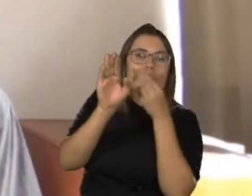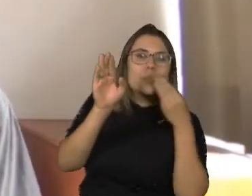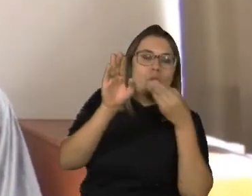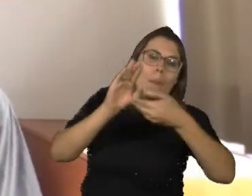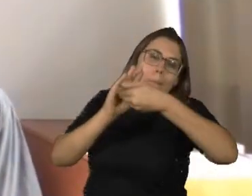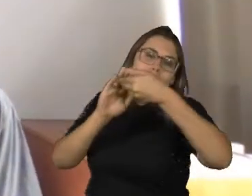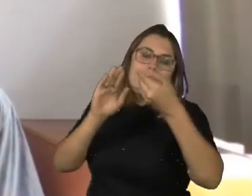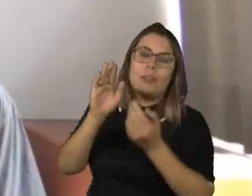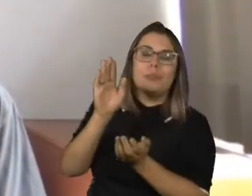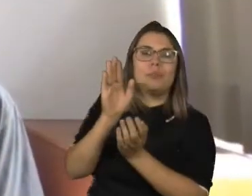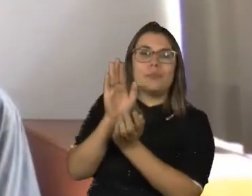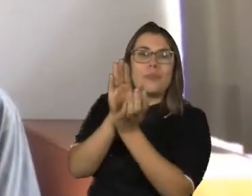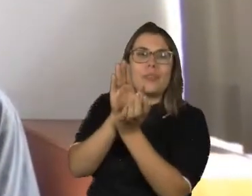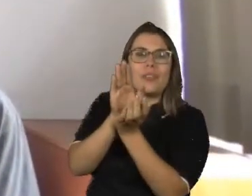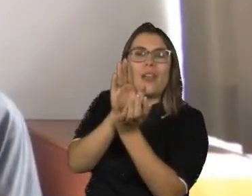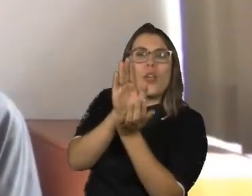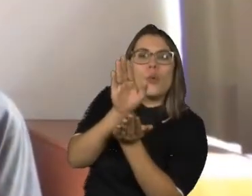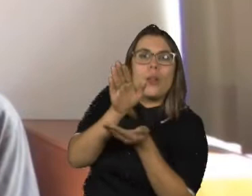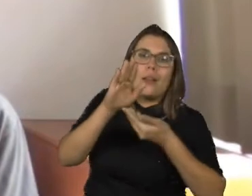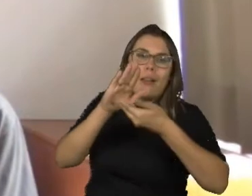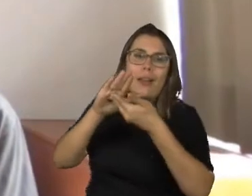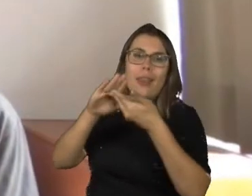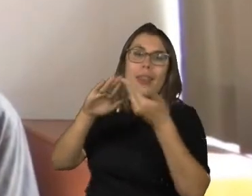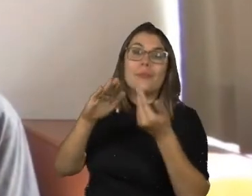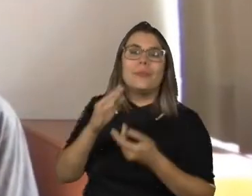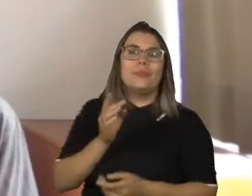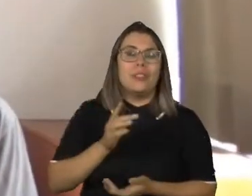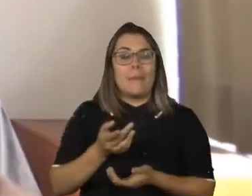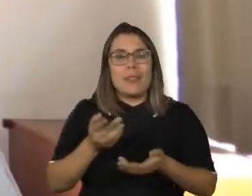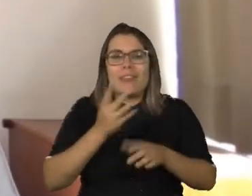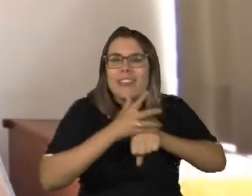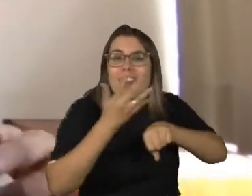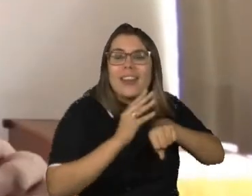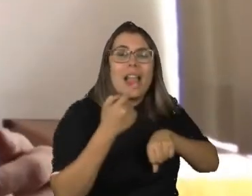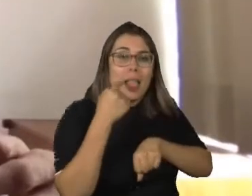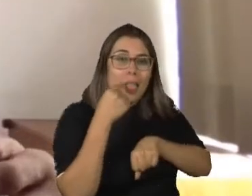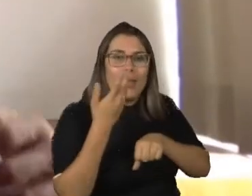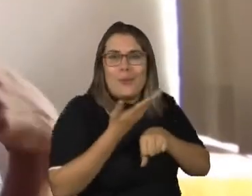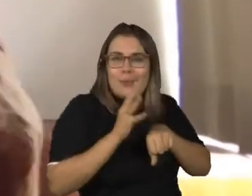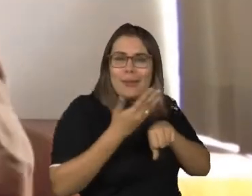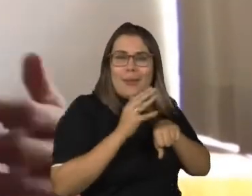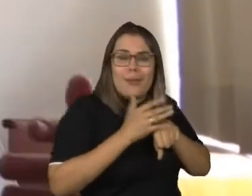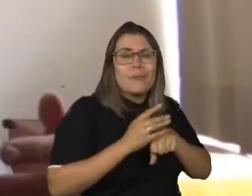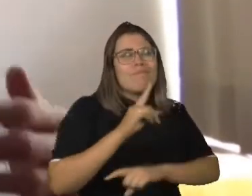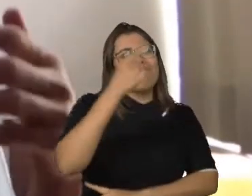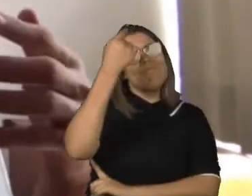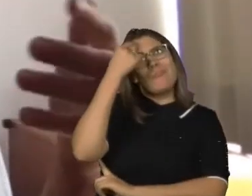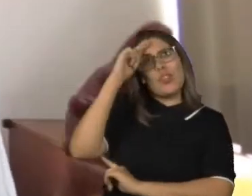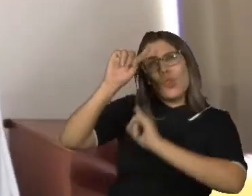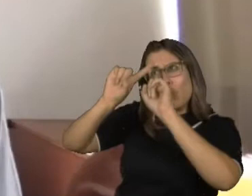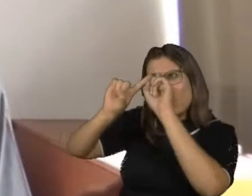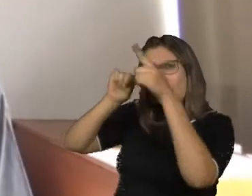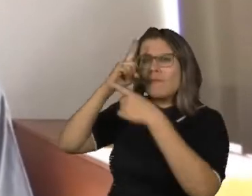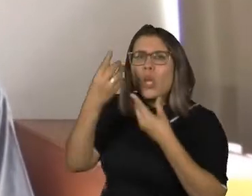pouco. E quando eu fui para o antigo CA para ser alfabetizado, surgiu a dúvida. Surgiu a dúvida. Como ele